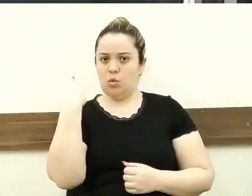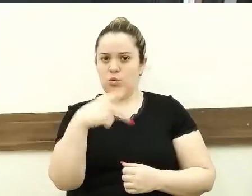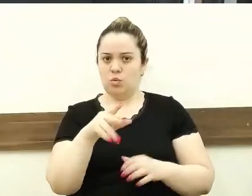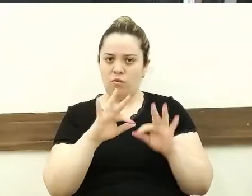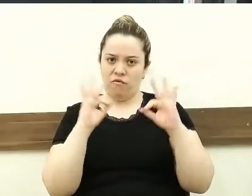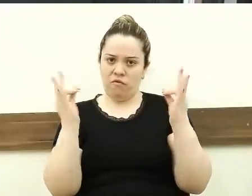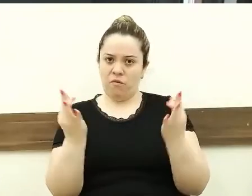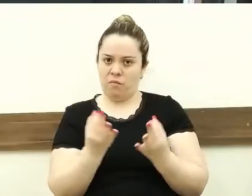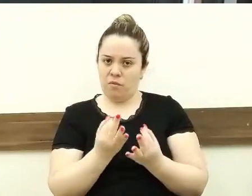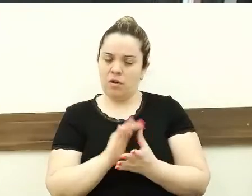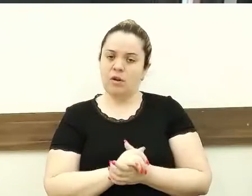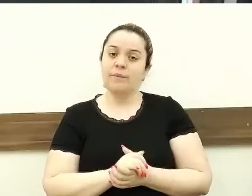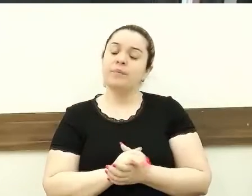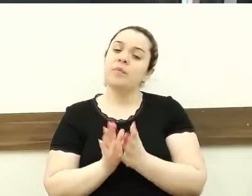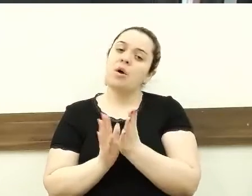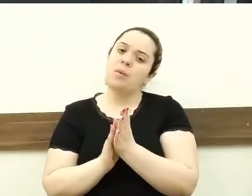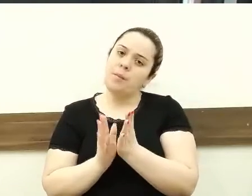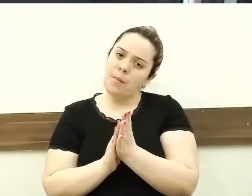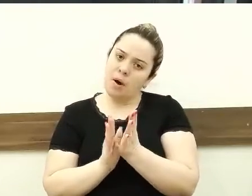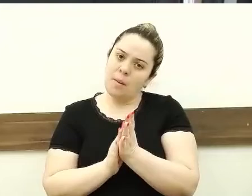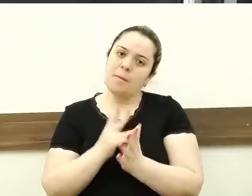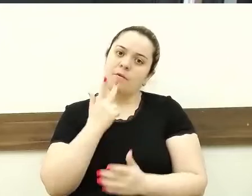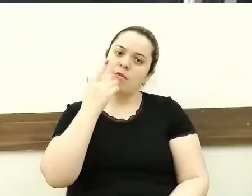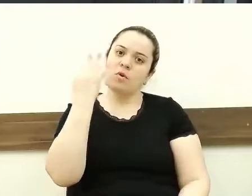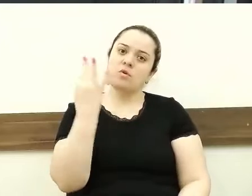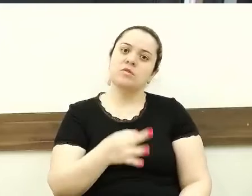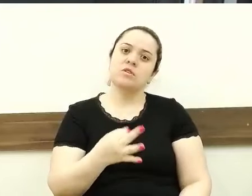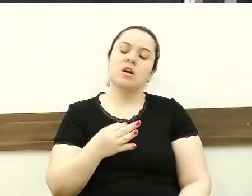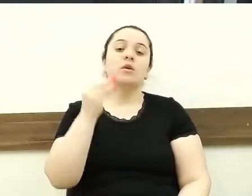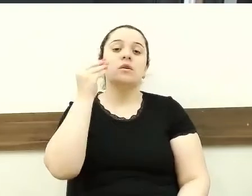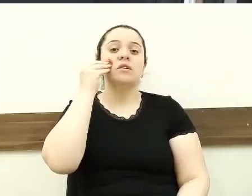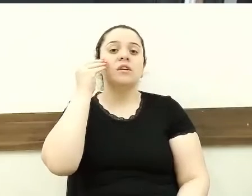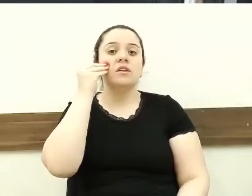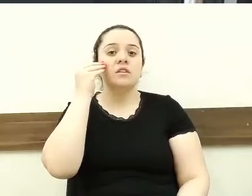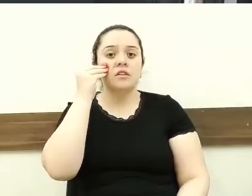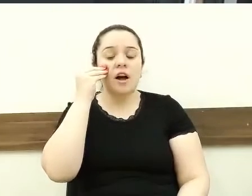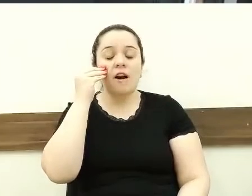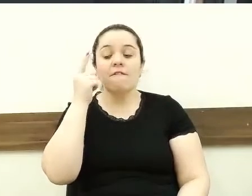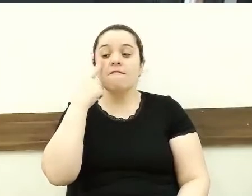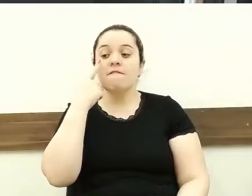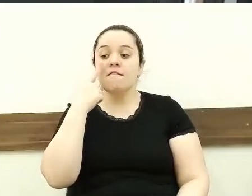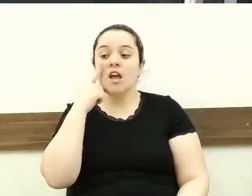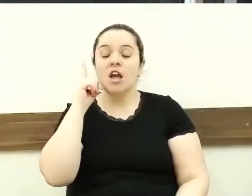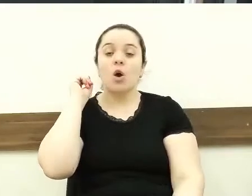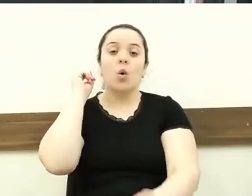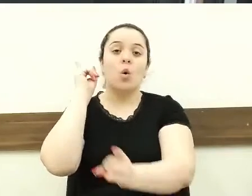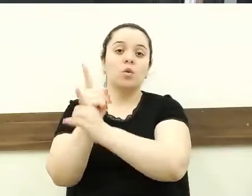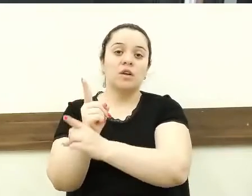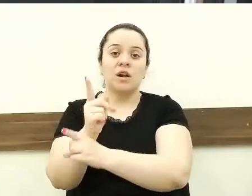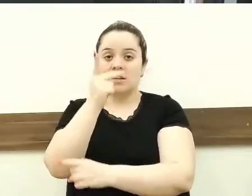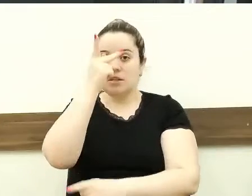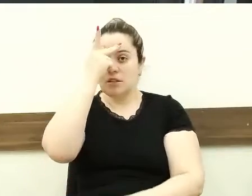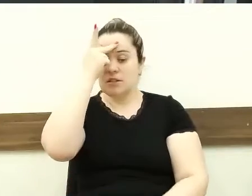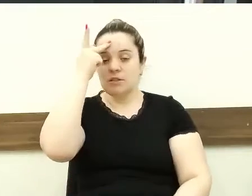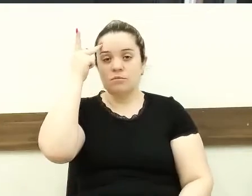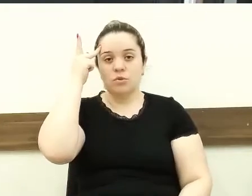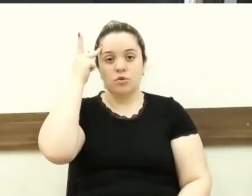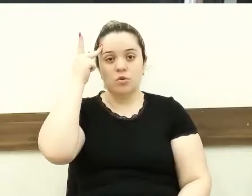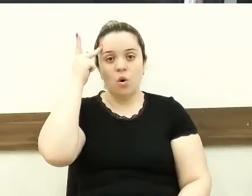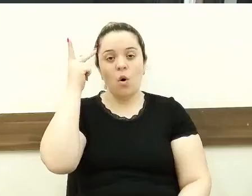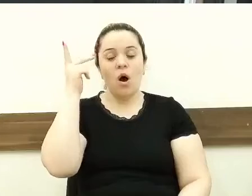parabéns pelas suas colocações, é isso aí, é tentar atingir um público, o alvo, realmente, as pessoas, a gente não está aqui